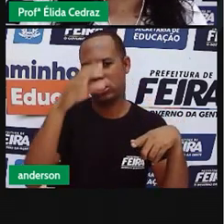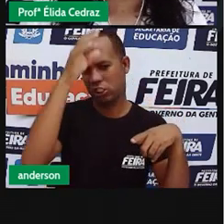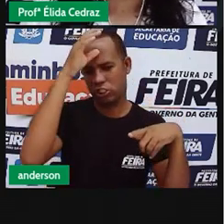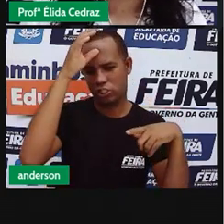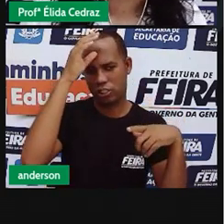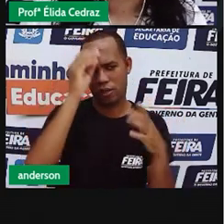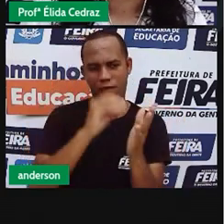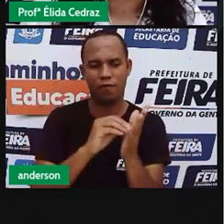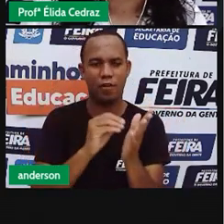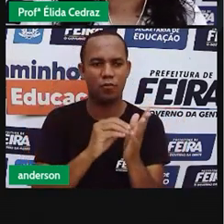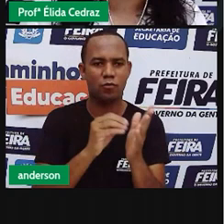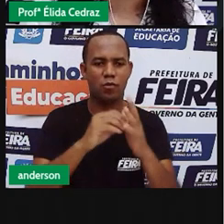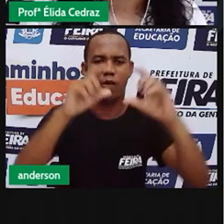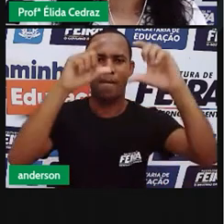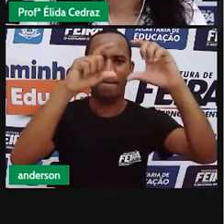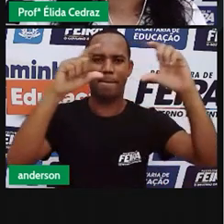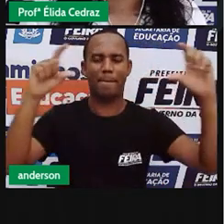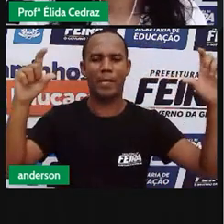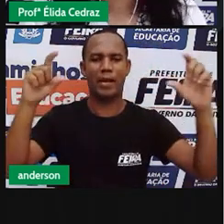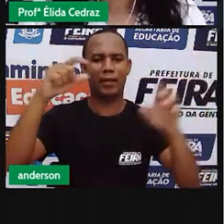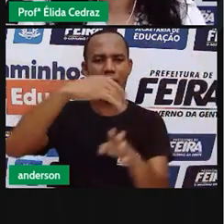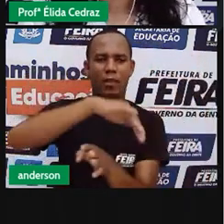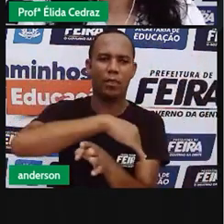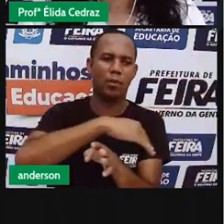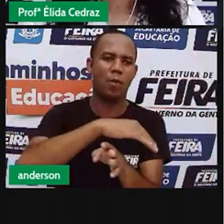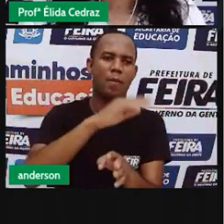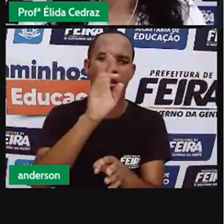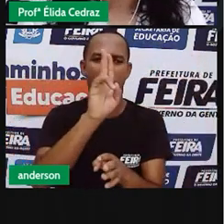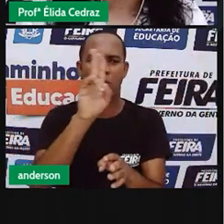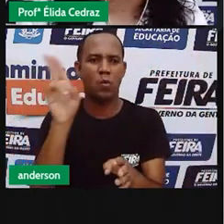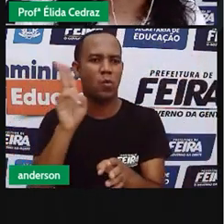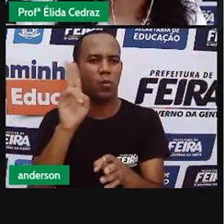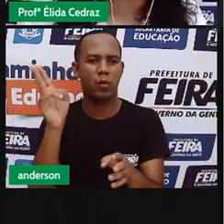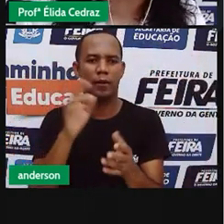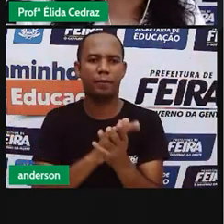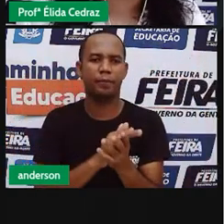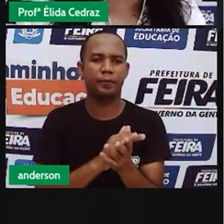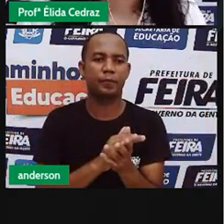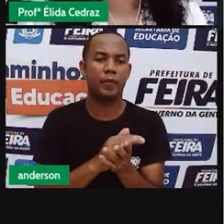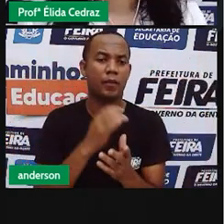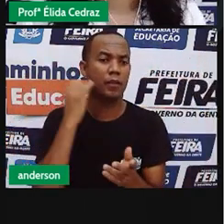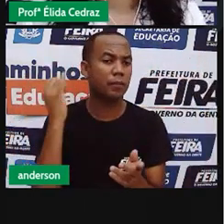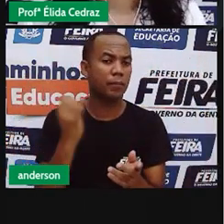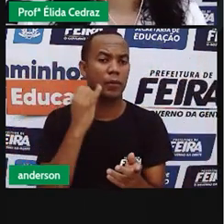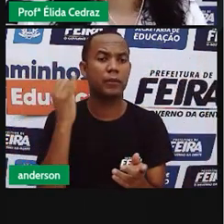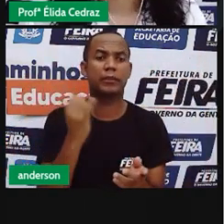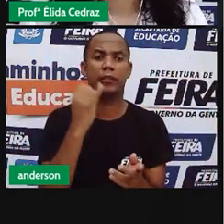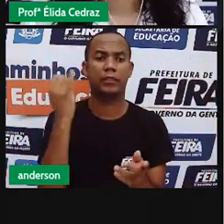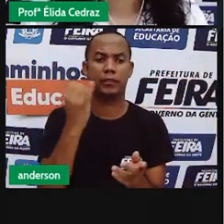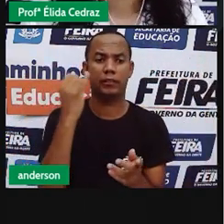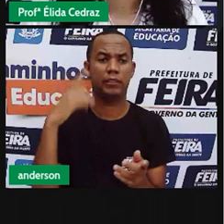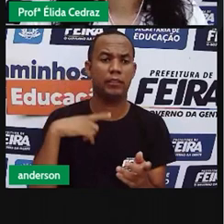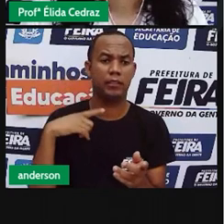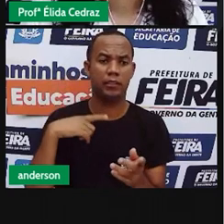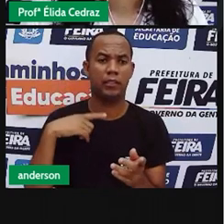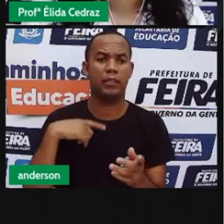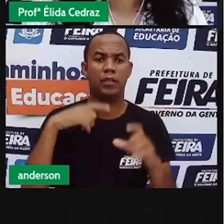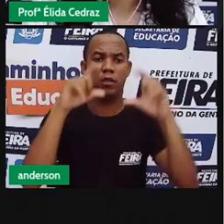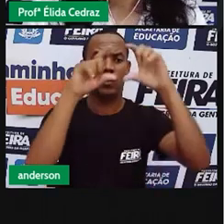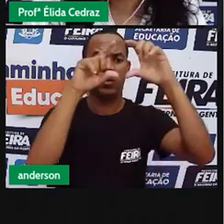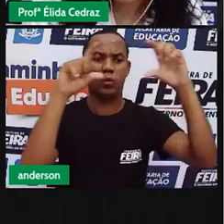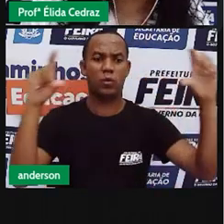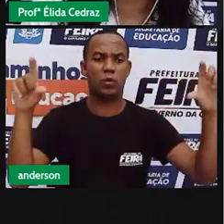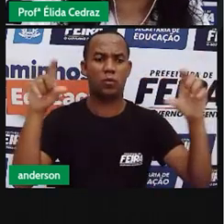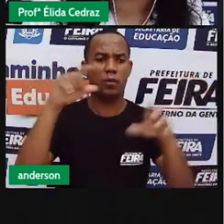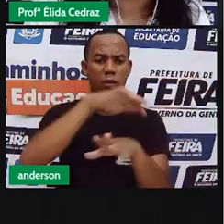placas de identificação com os nomes das ruas. Elas são necessárias para orientar as pessoas